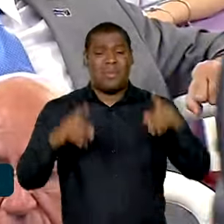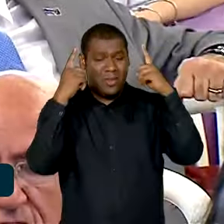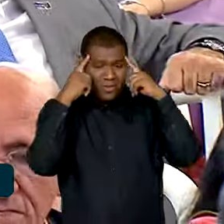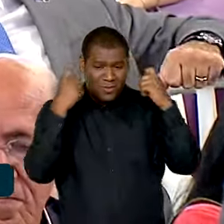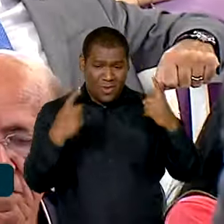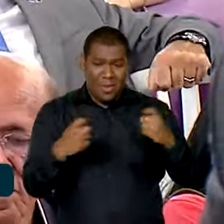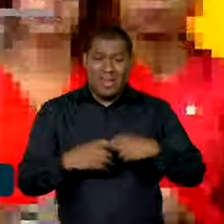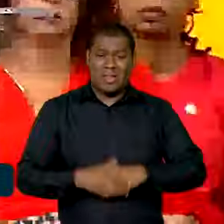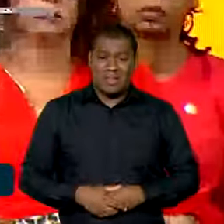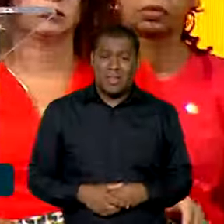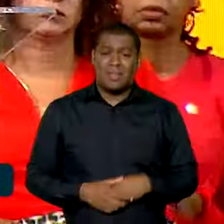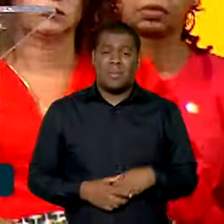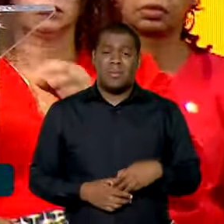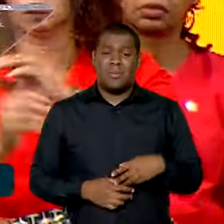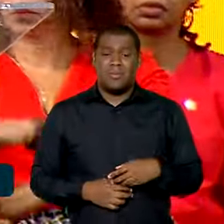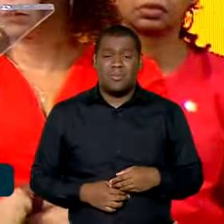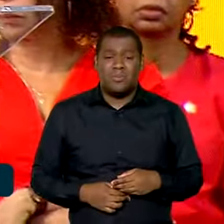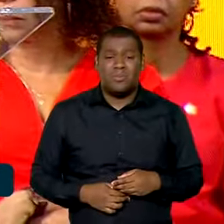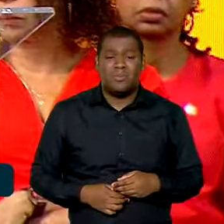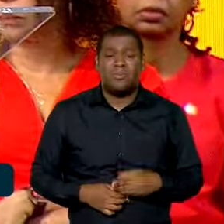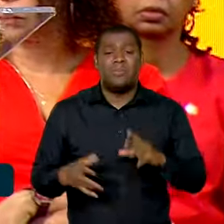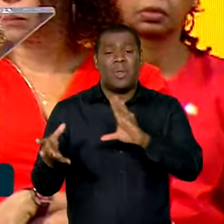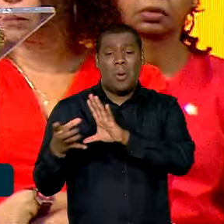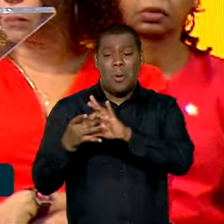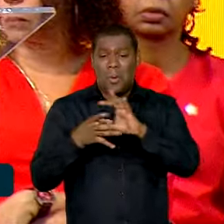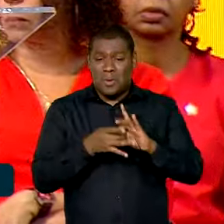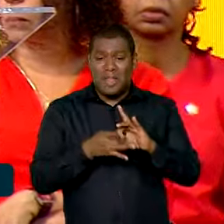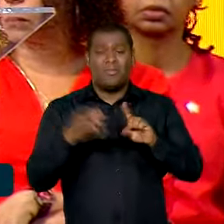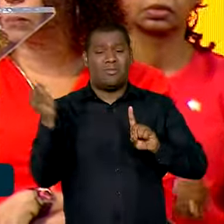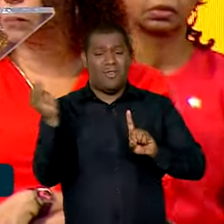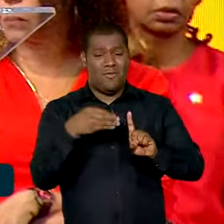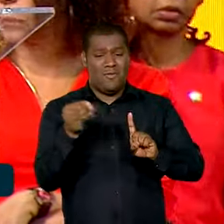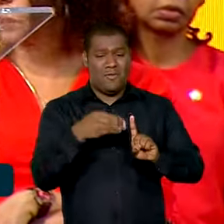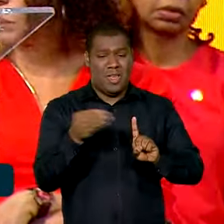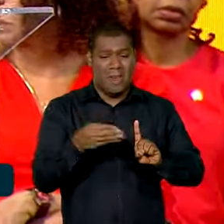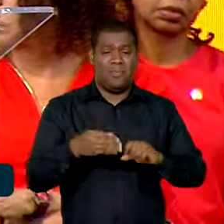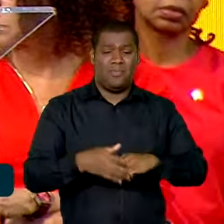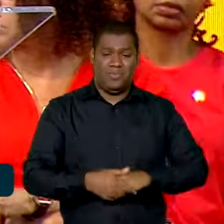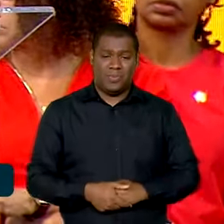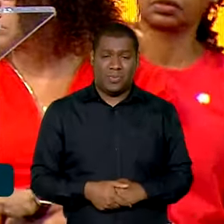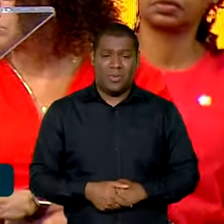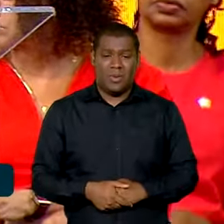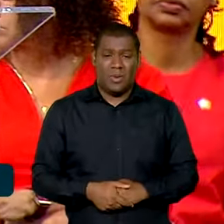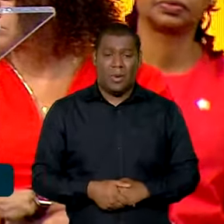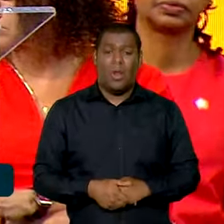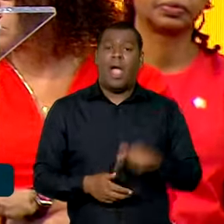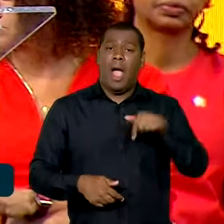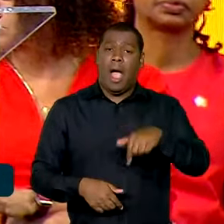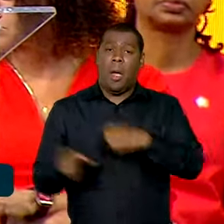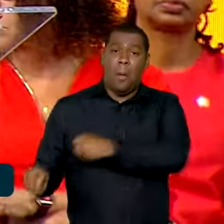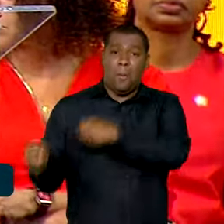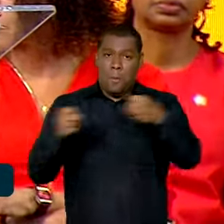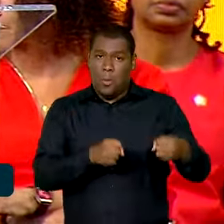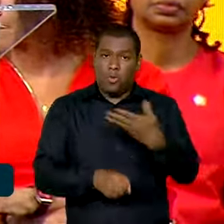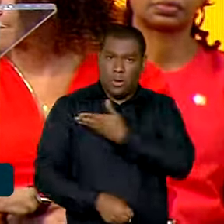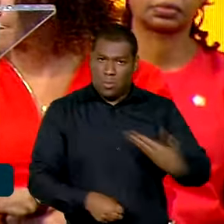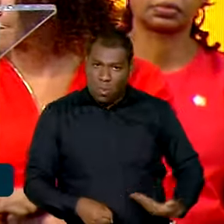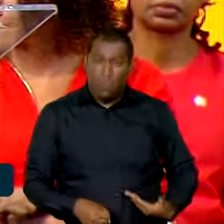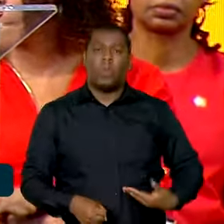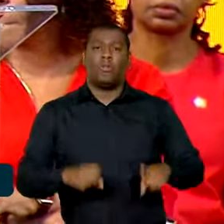violações de direitos num contexto de vulnerabilidades que nós, poder público e sociedade,